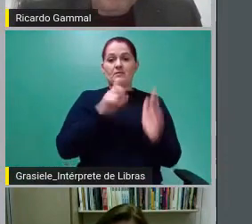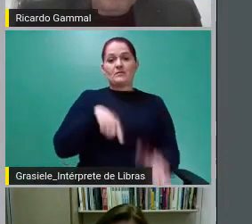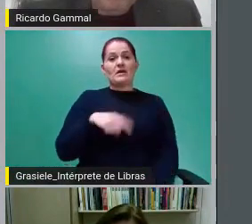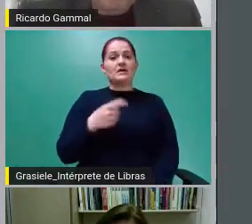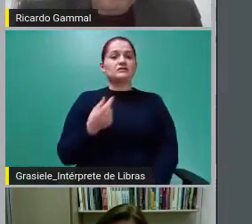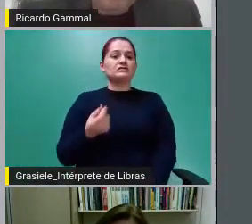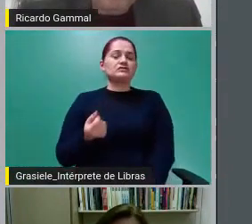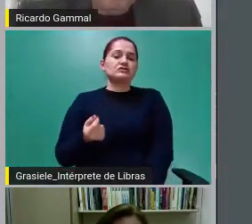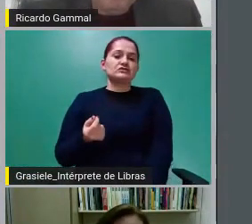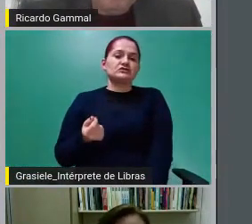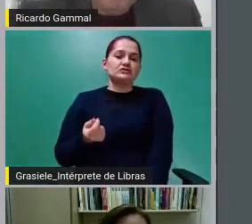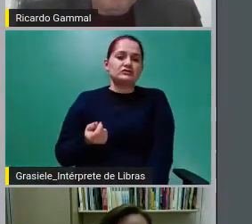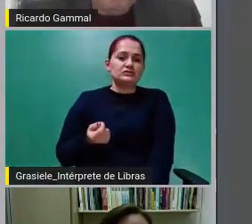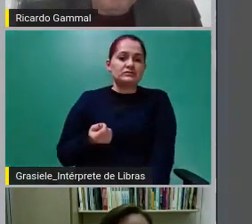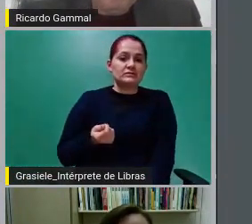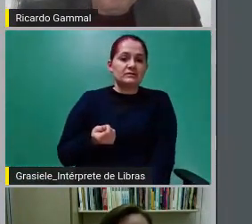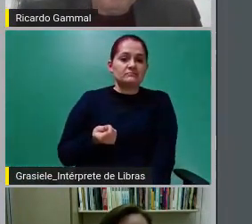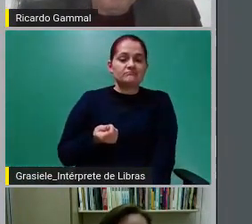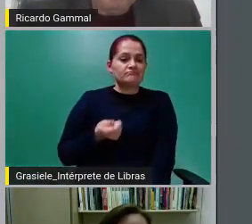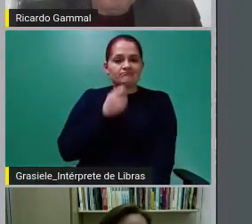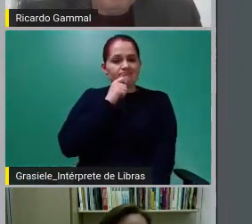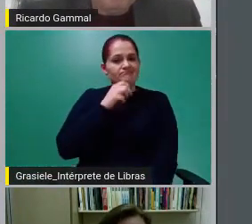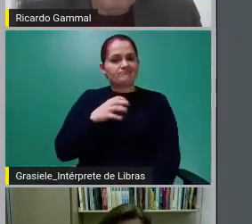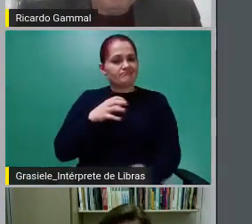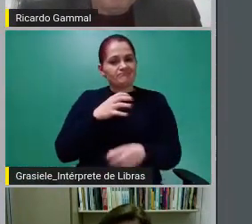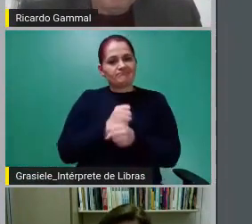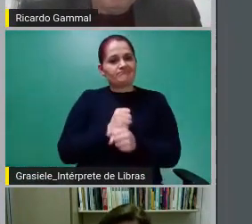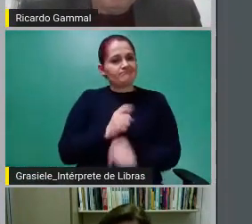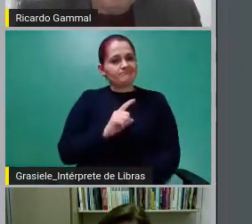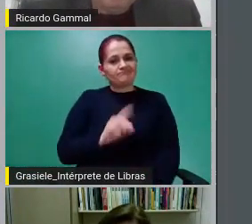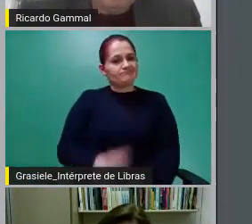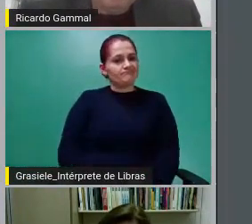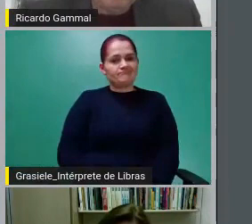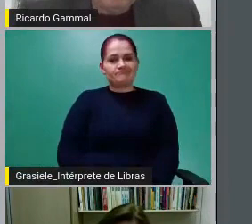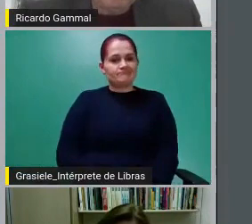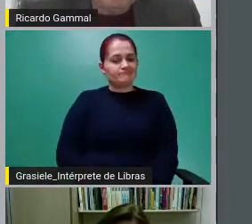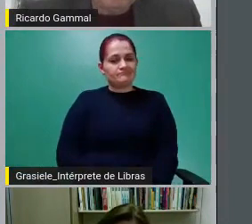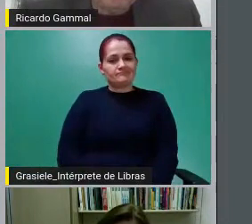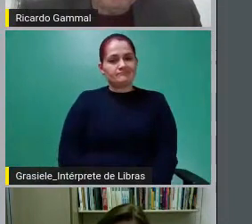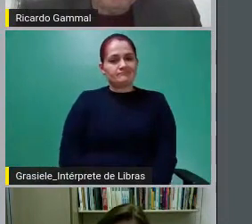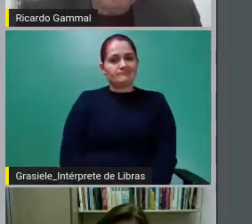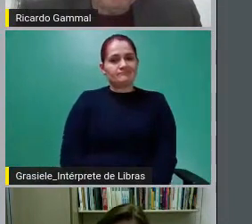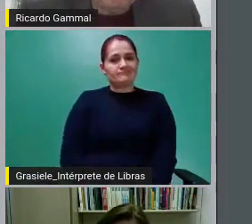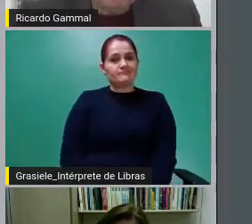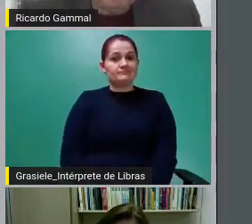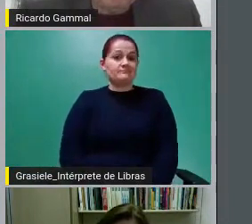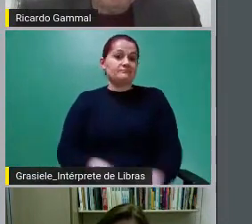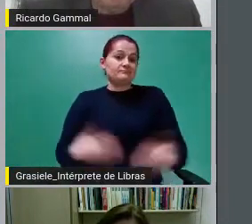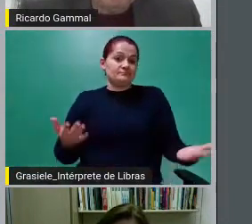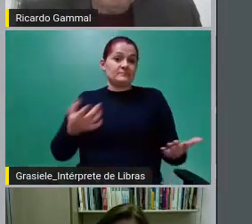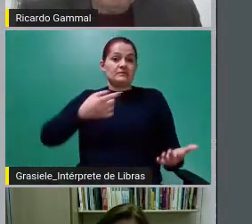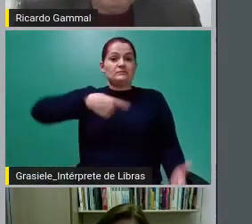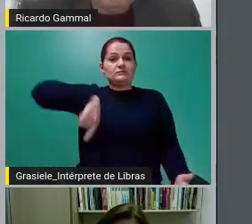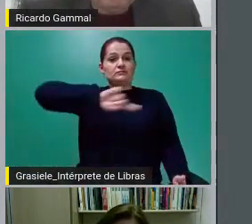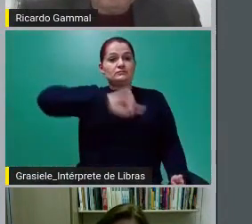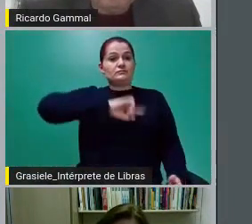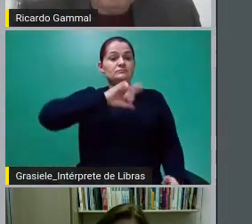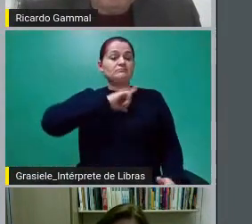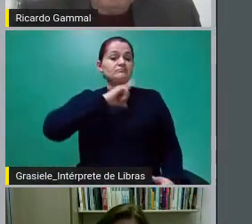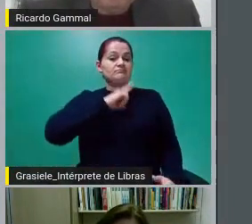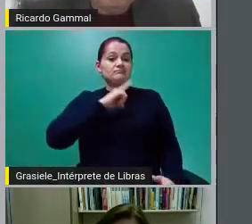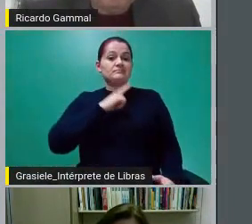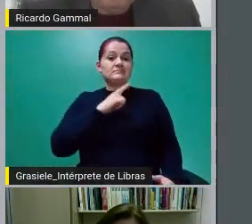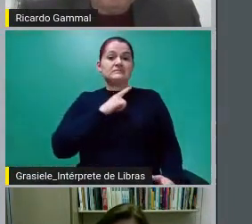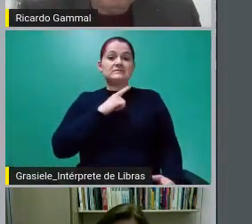sequer é contabilizado no orçamento do ente federado. Estamos aí diante de uma mega